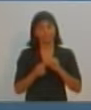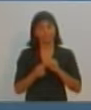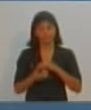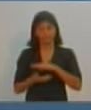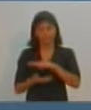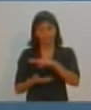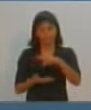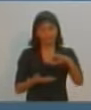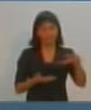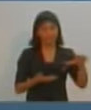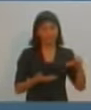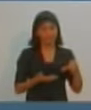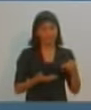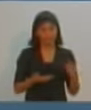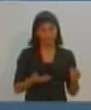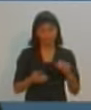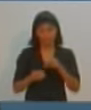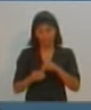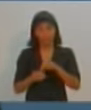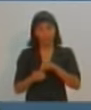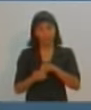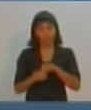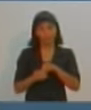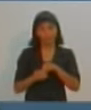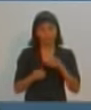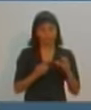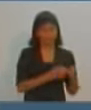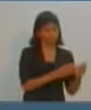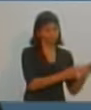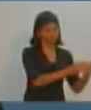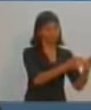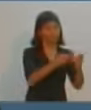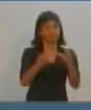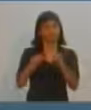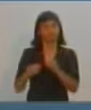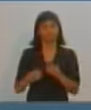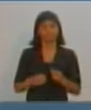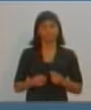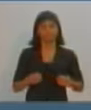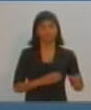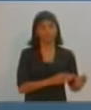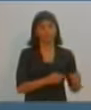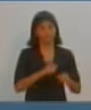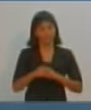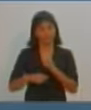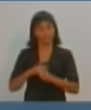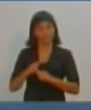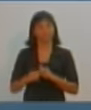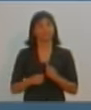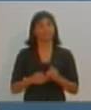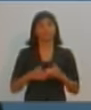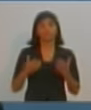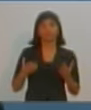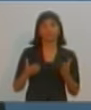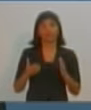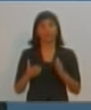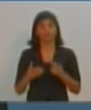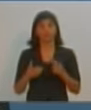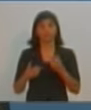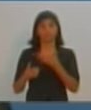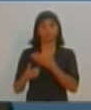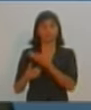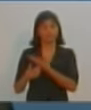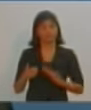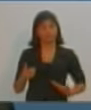entre o centro e a Vila Marcondes, passando ali pelo camelódromo. Aquela parte da cidade já foi, inclusive, alvo do Ministério